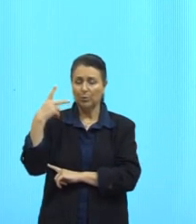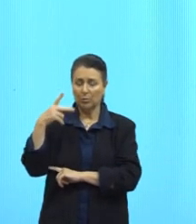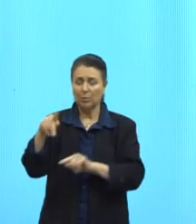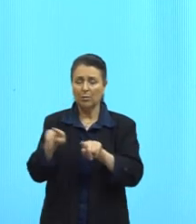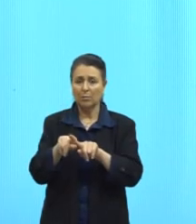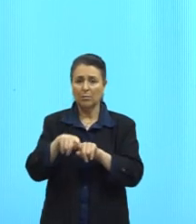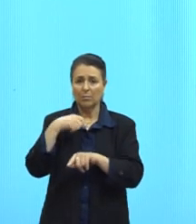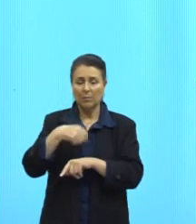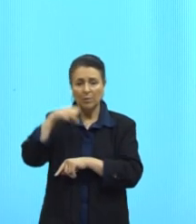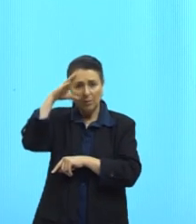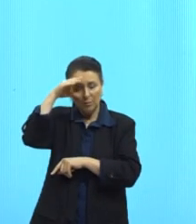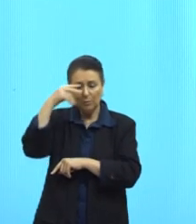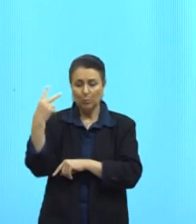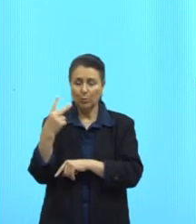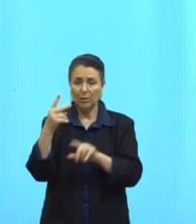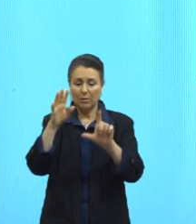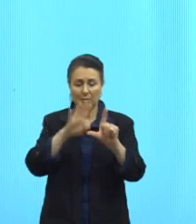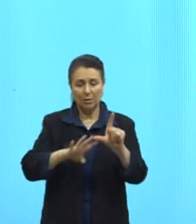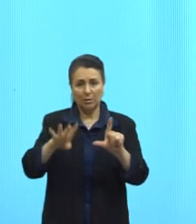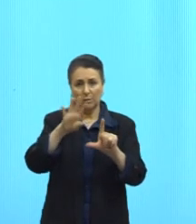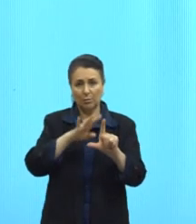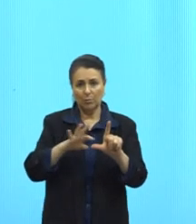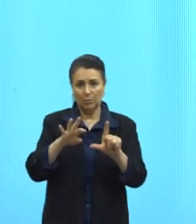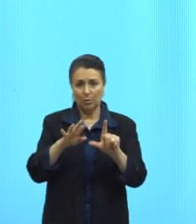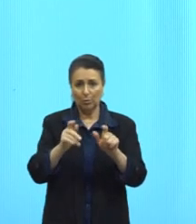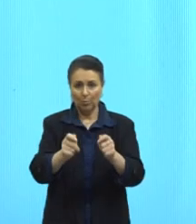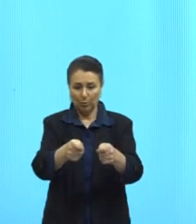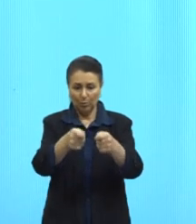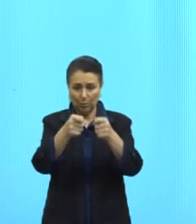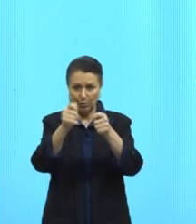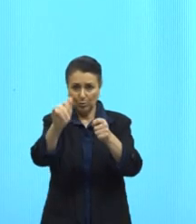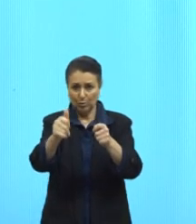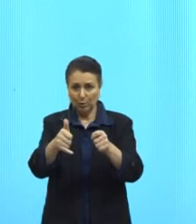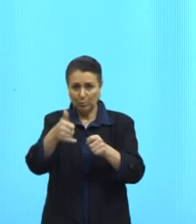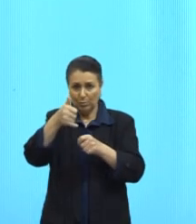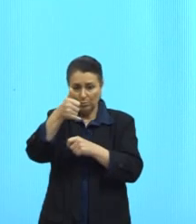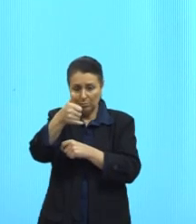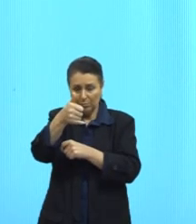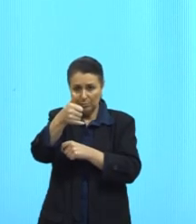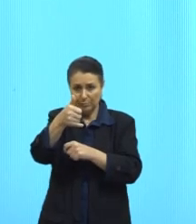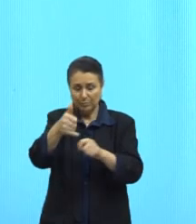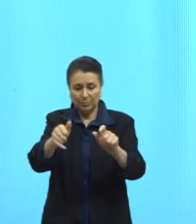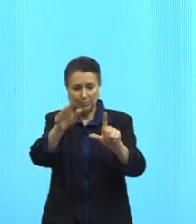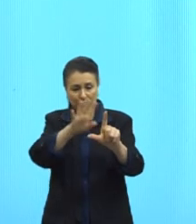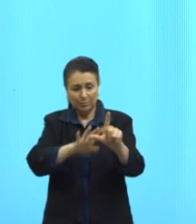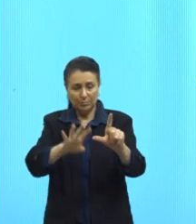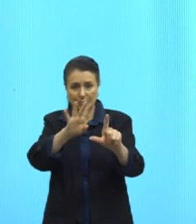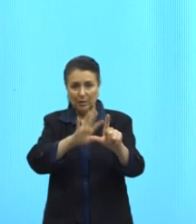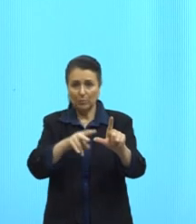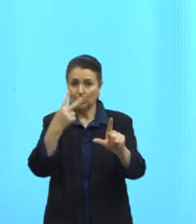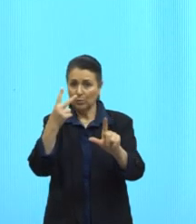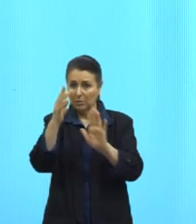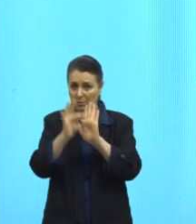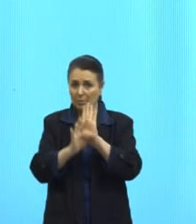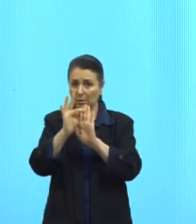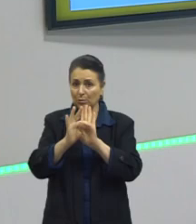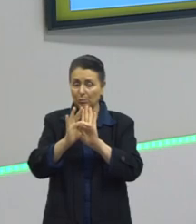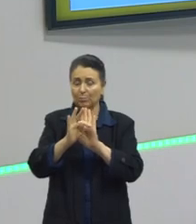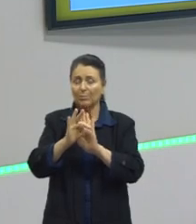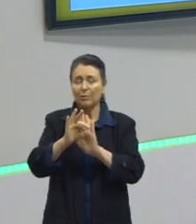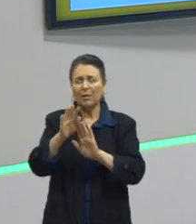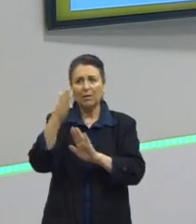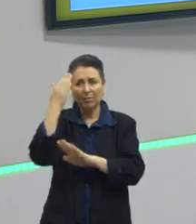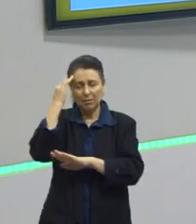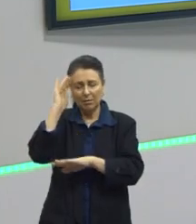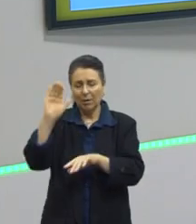tá. Então, esses dois QR codes aí, tu aponta o teu celular, vai atrás, são dois textos que vão te ajudar a entender um